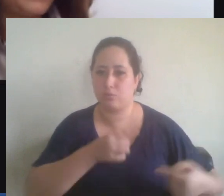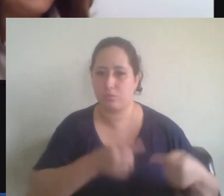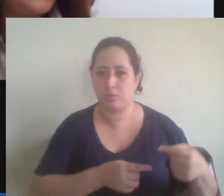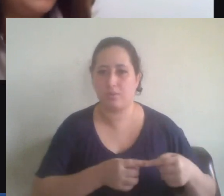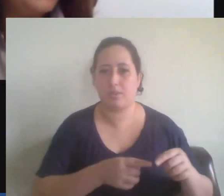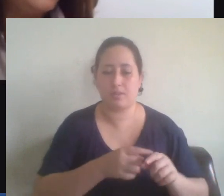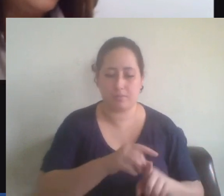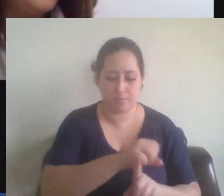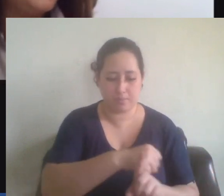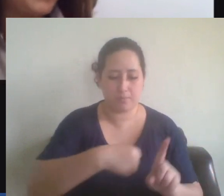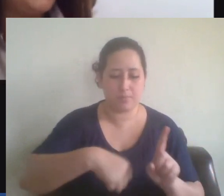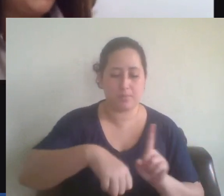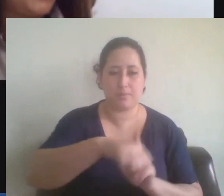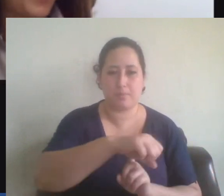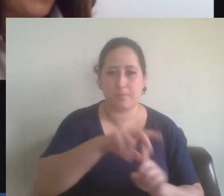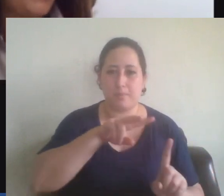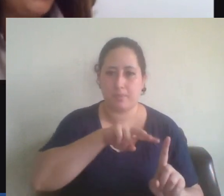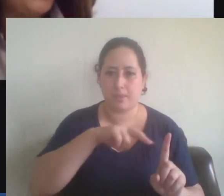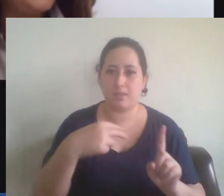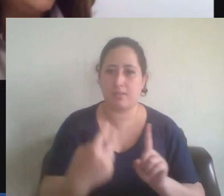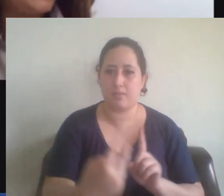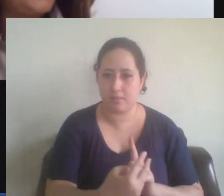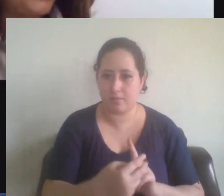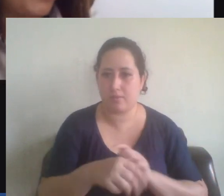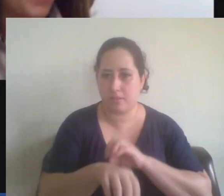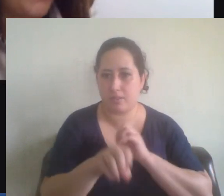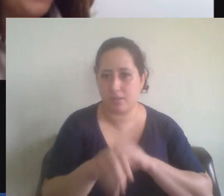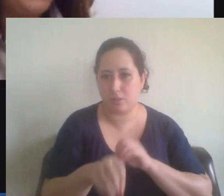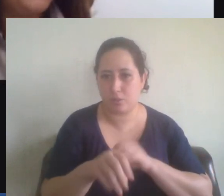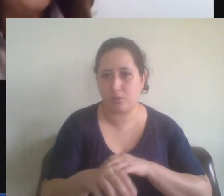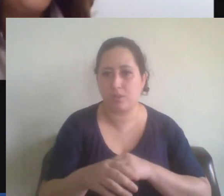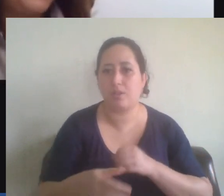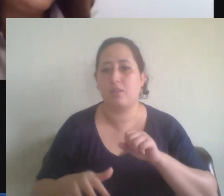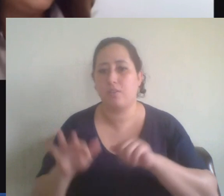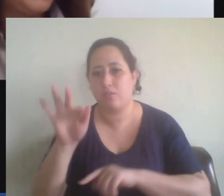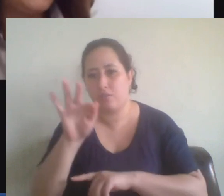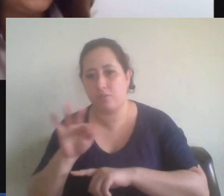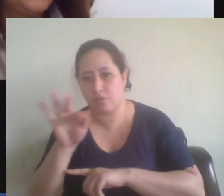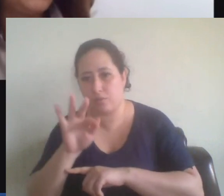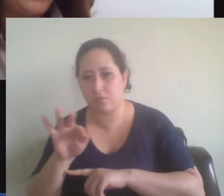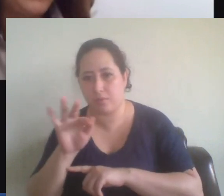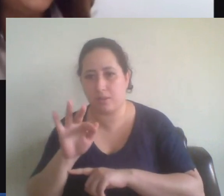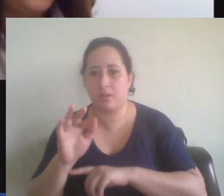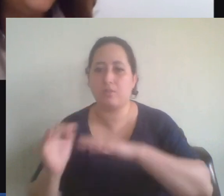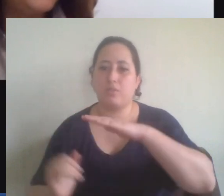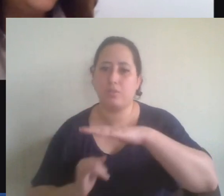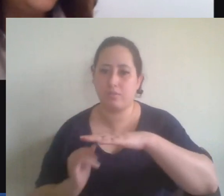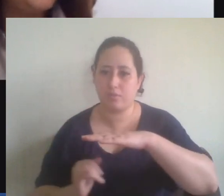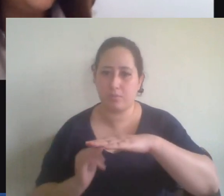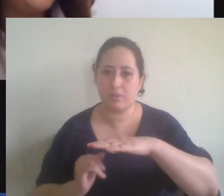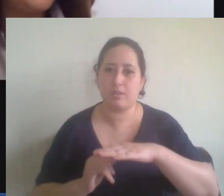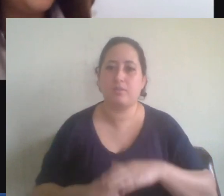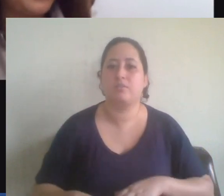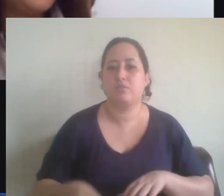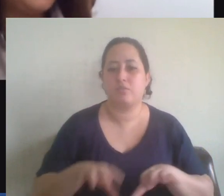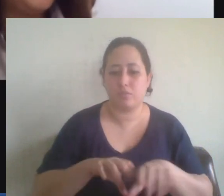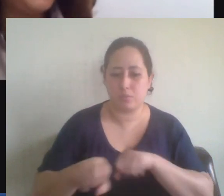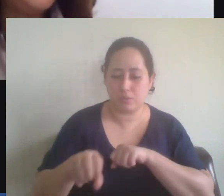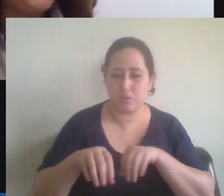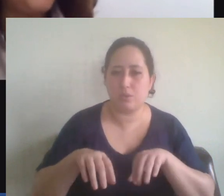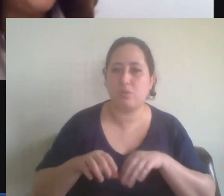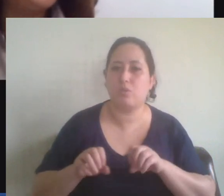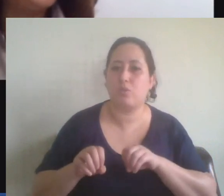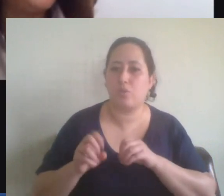educacionais, tanto no aspecto formal quanto no não formal. Oferece formação continuada de professores de educação